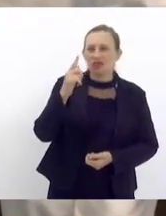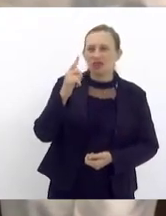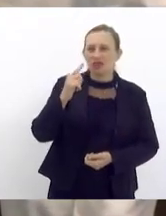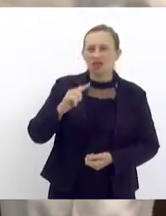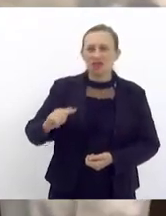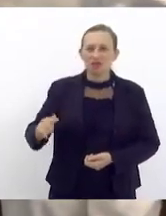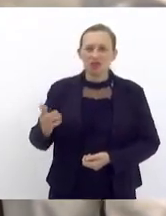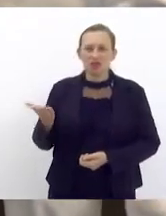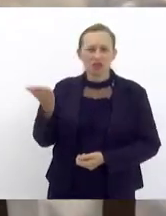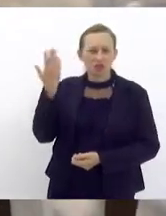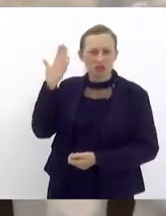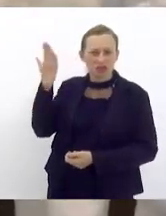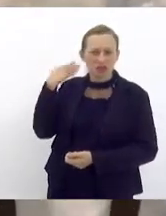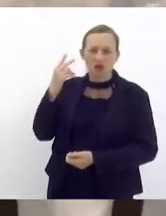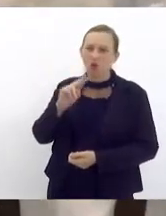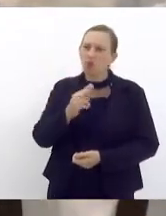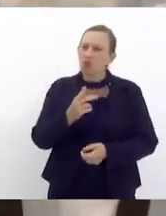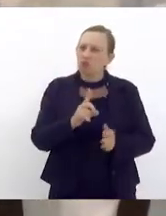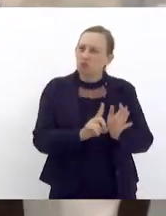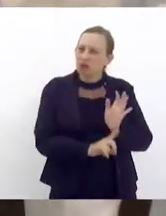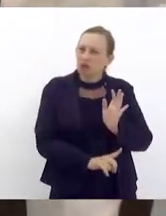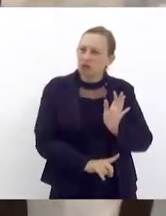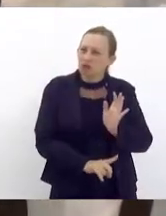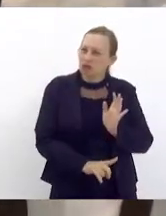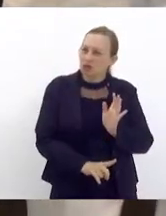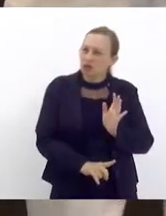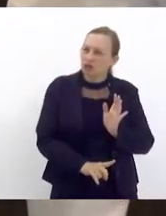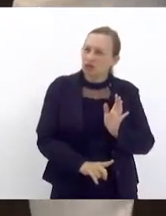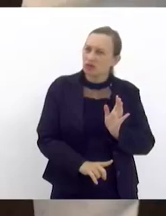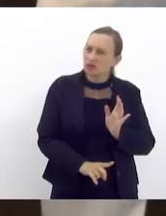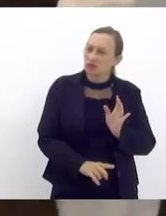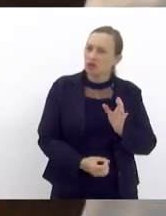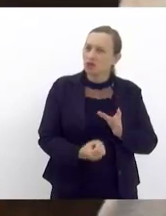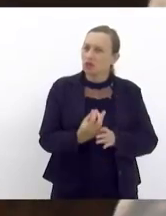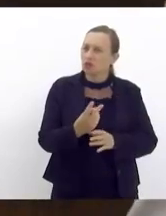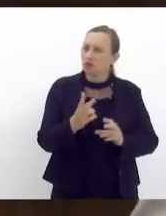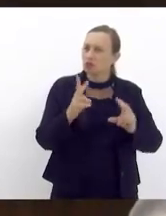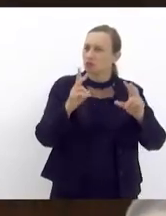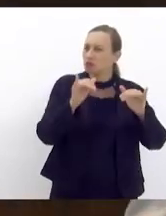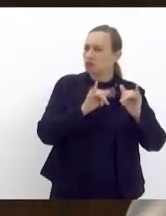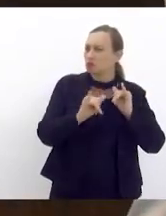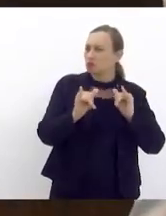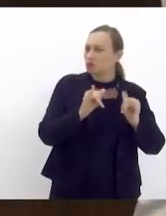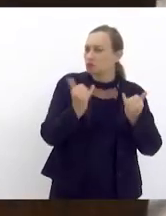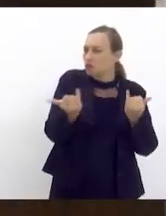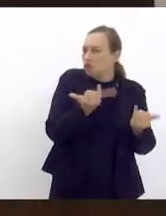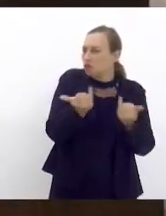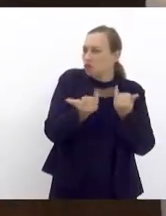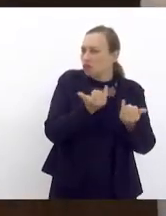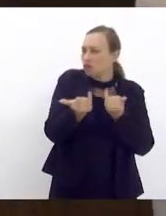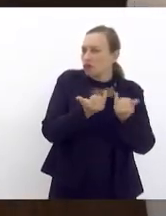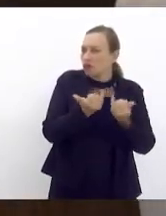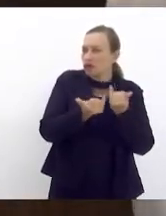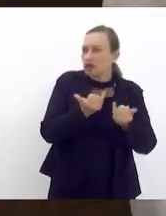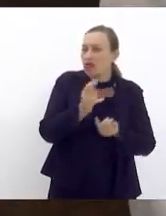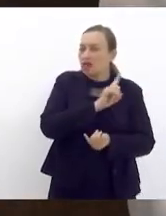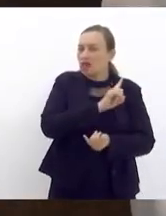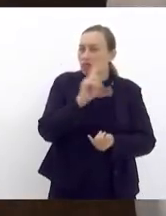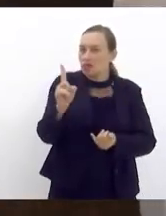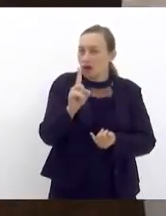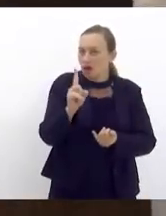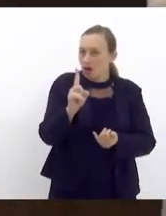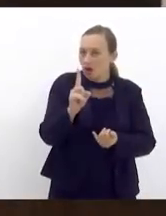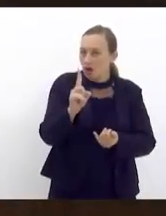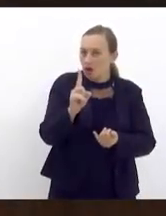se não menos fez uma matéria dando conta da não entrega